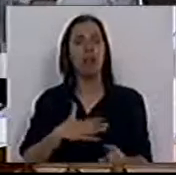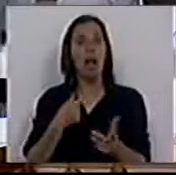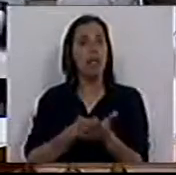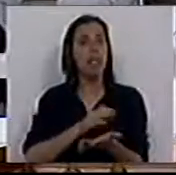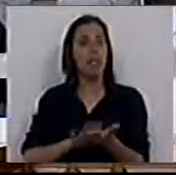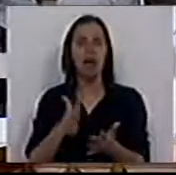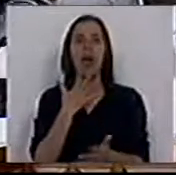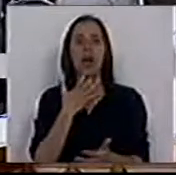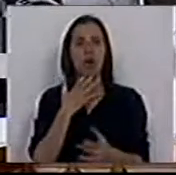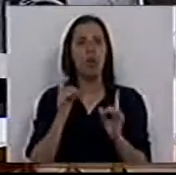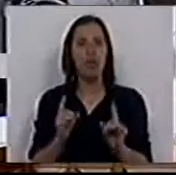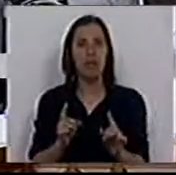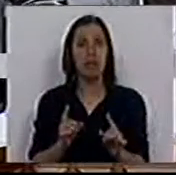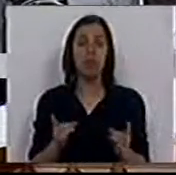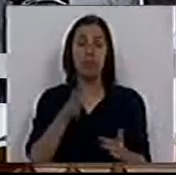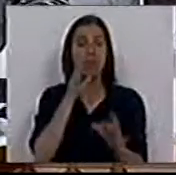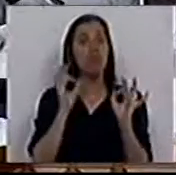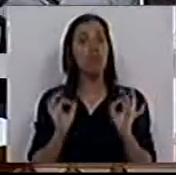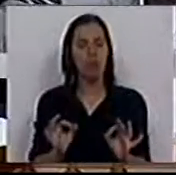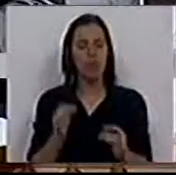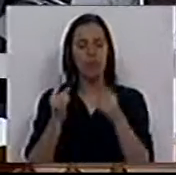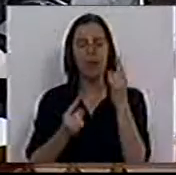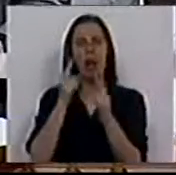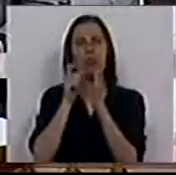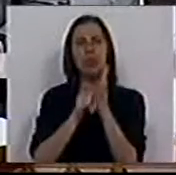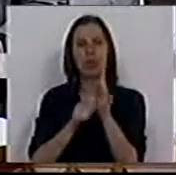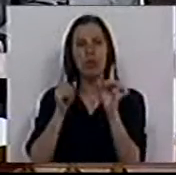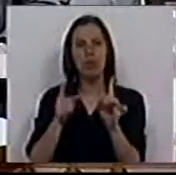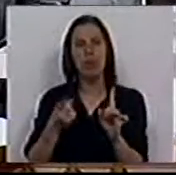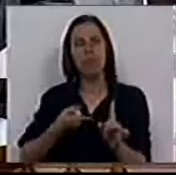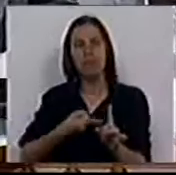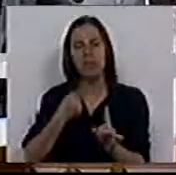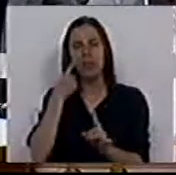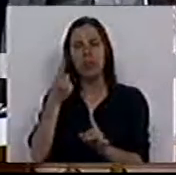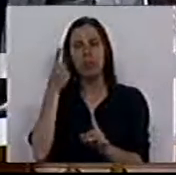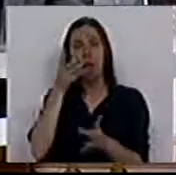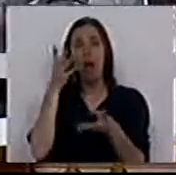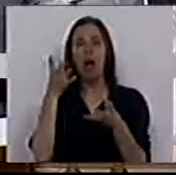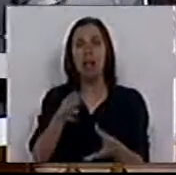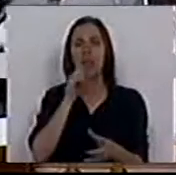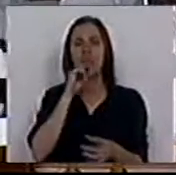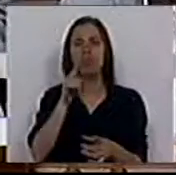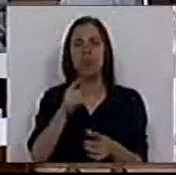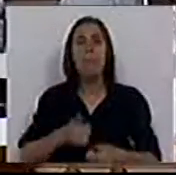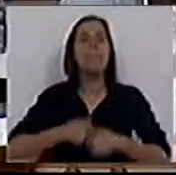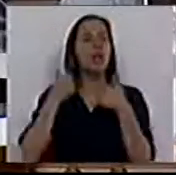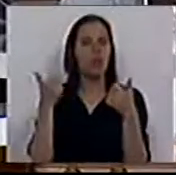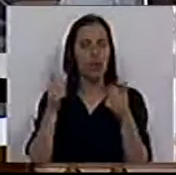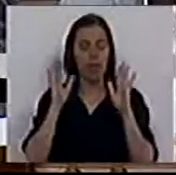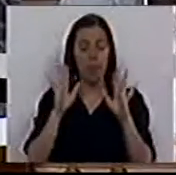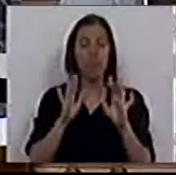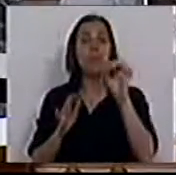isentas e rigorosas. Dito isto, há alguns aspectos que nos merecem especial atenção e eventualmente espaço para melhoria.